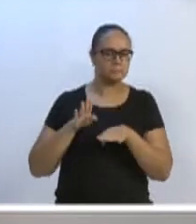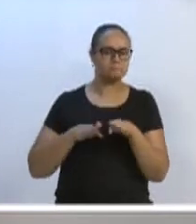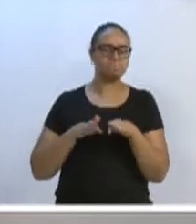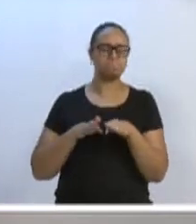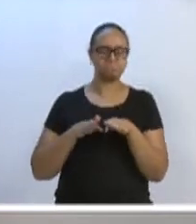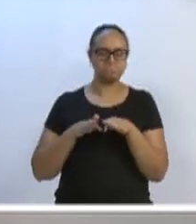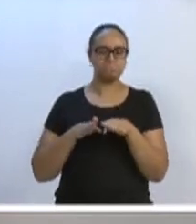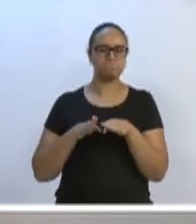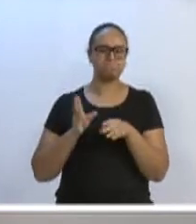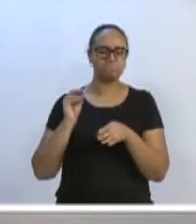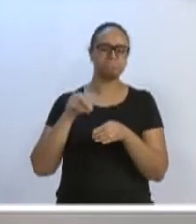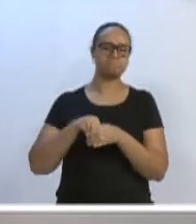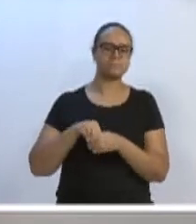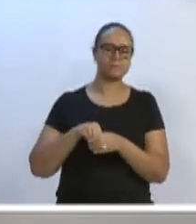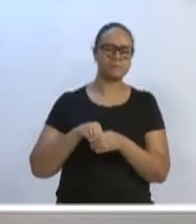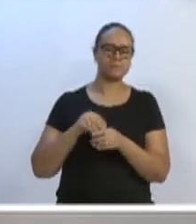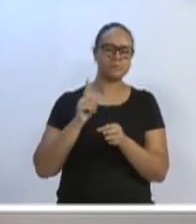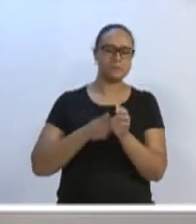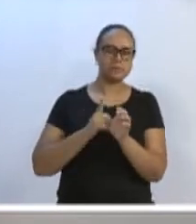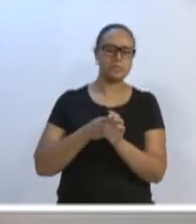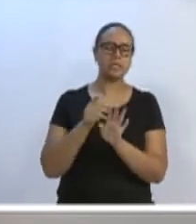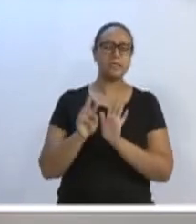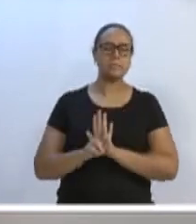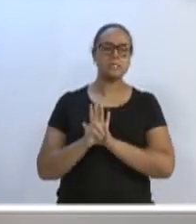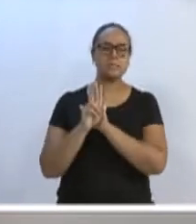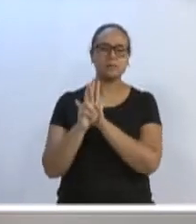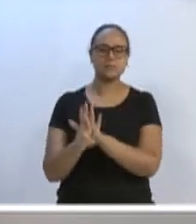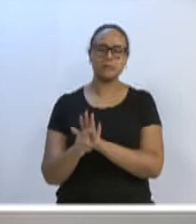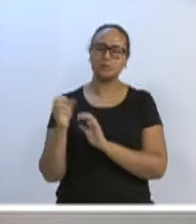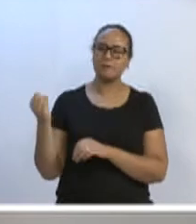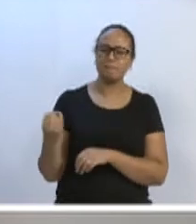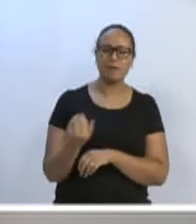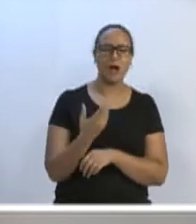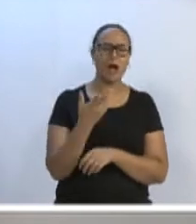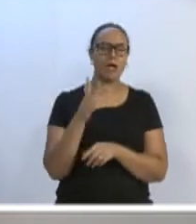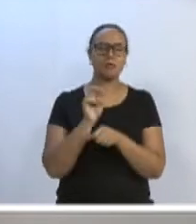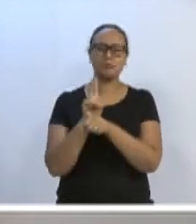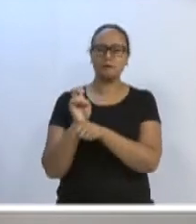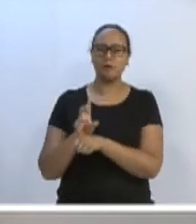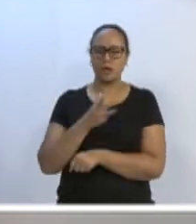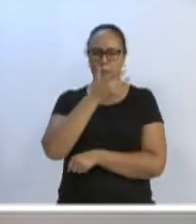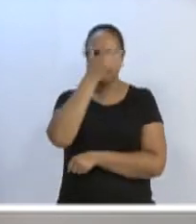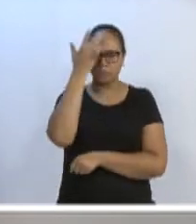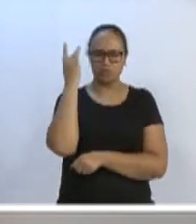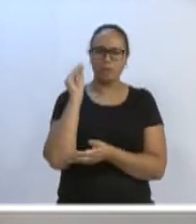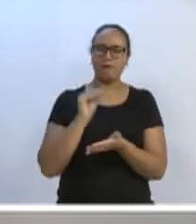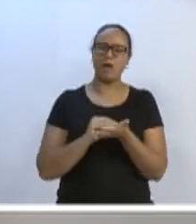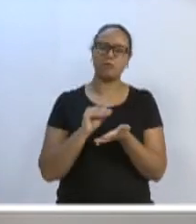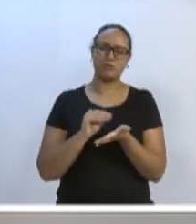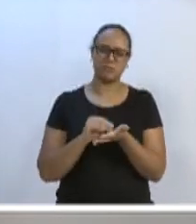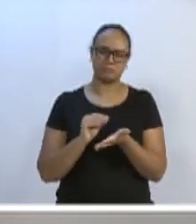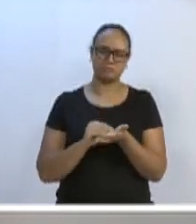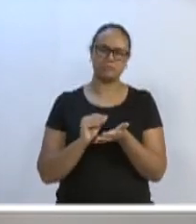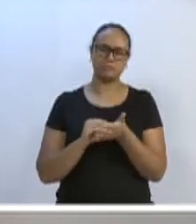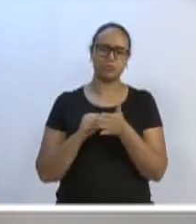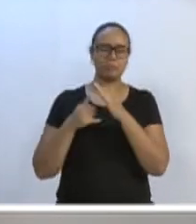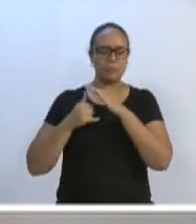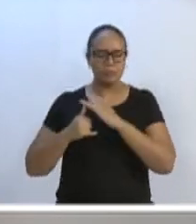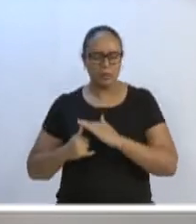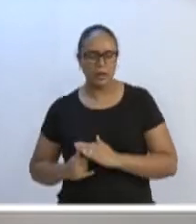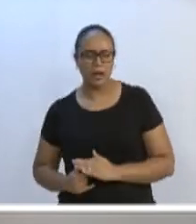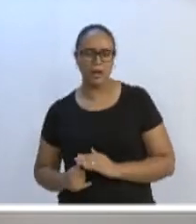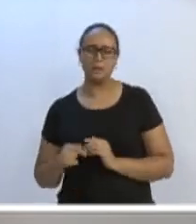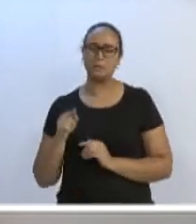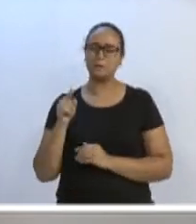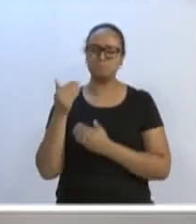cidade, de representantes da comunidade, nos mais variados cargos, que, infelizmente, faltam um pouco dessa humildade que o senhor representou